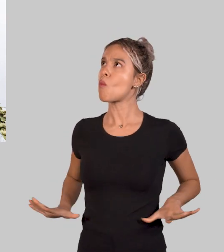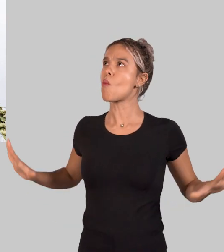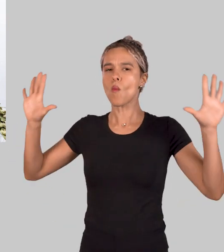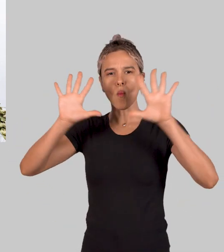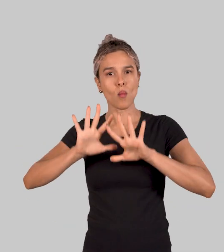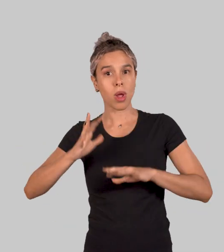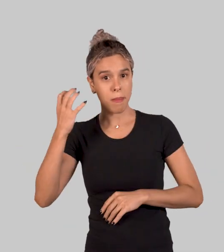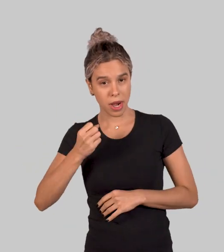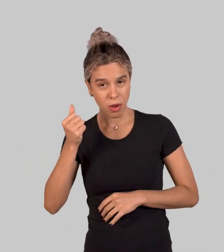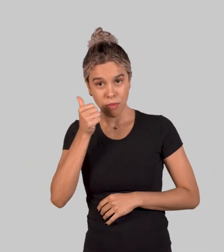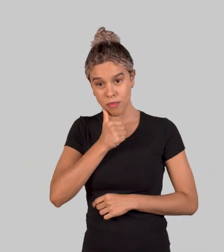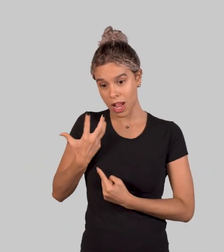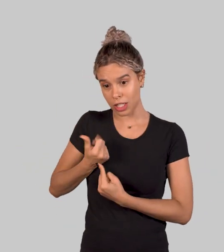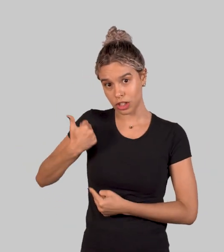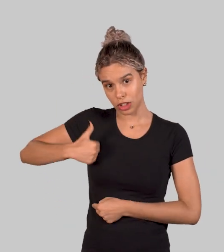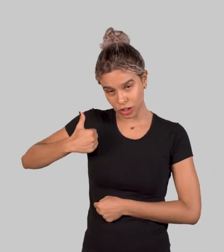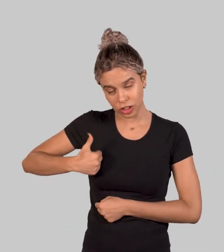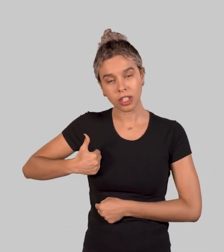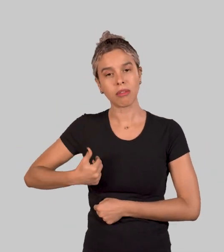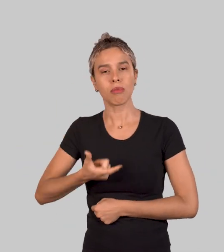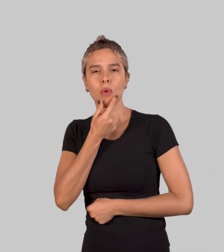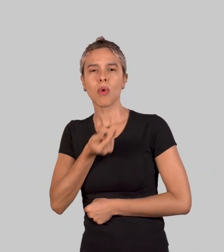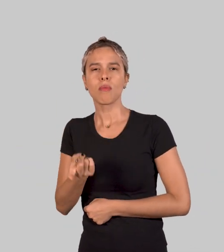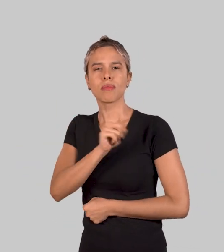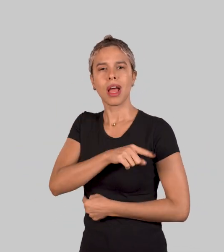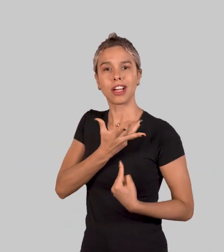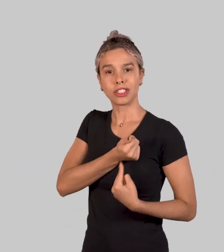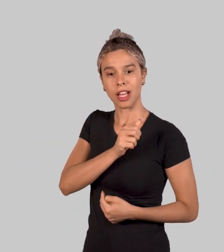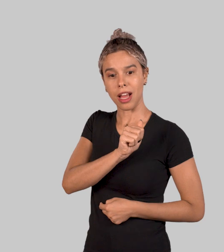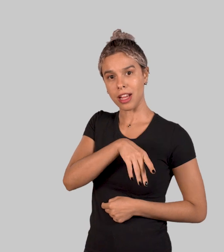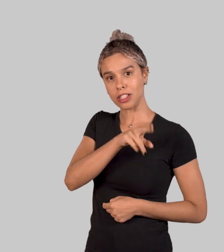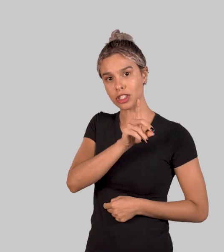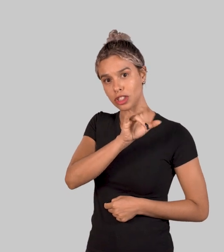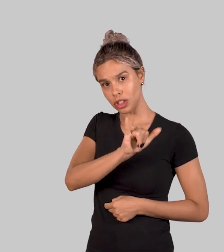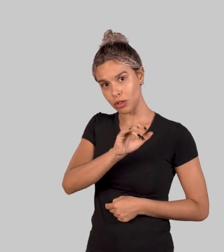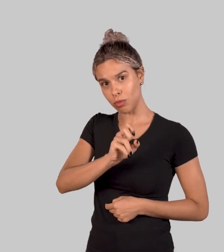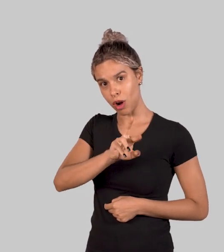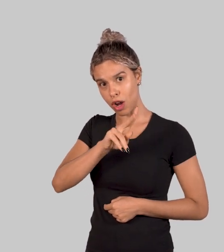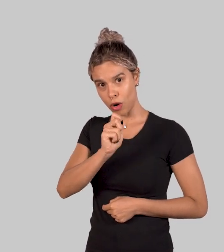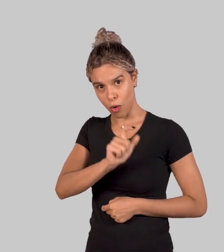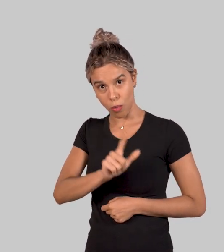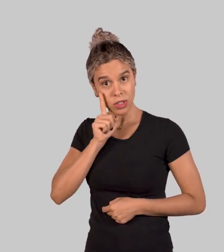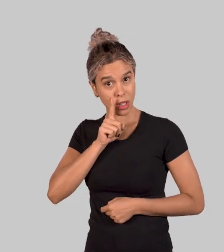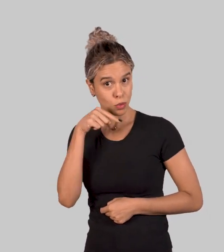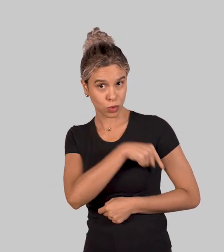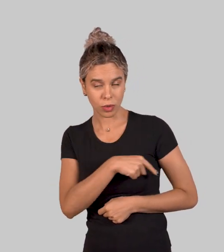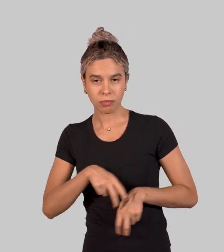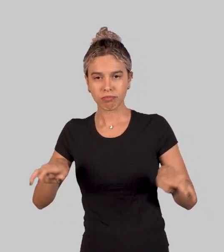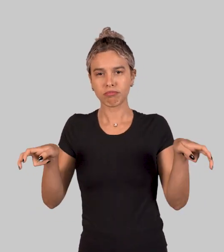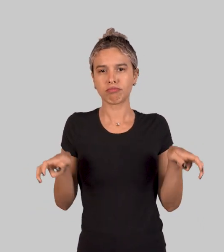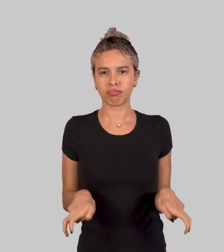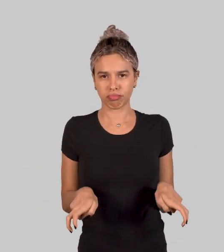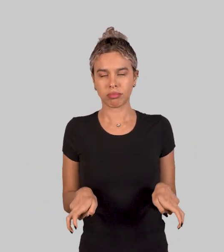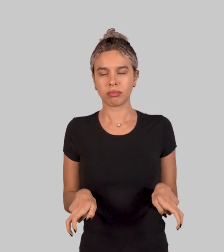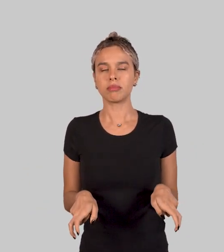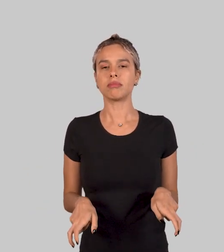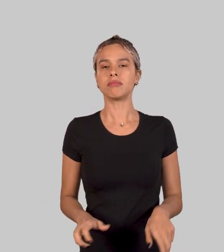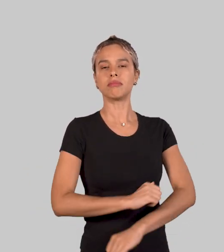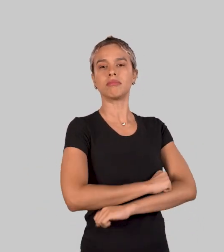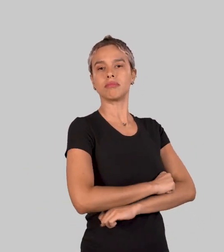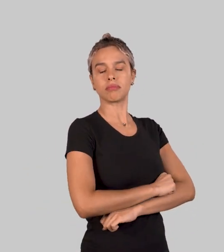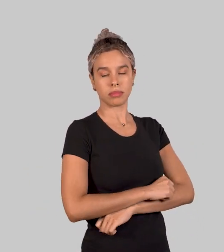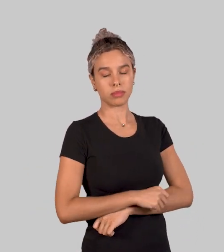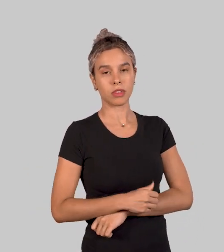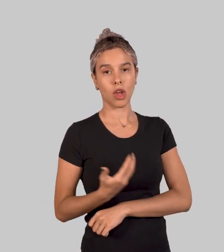espaço com fundo branco, a artista argentina Marta Minuhi e o estadunidense Andy Warhol se sentem em cadeiras dobráveis, vestidos de preto e,